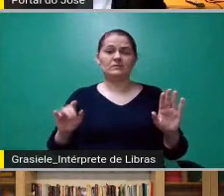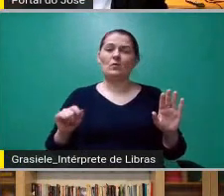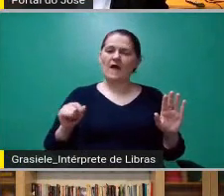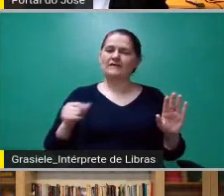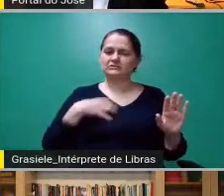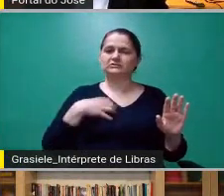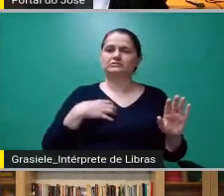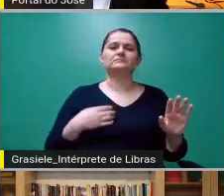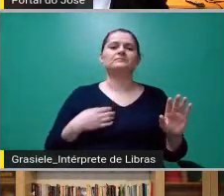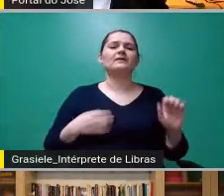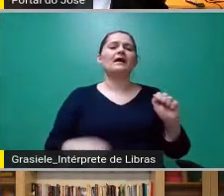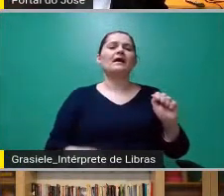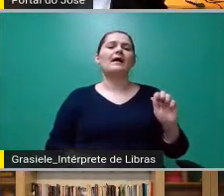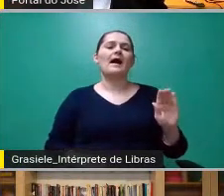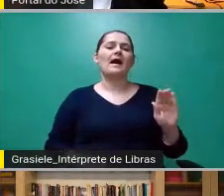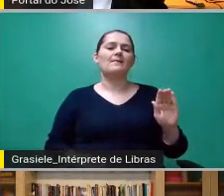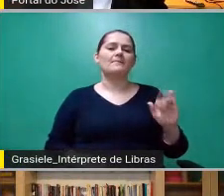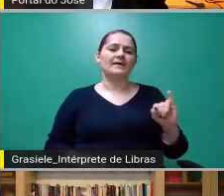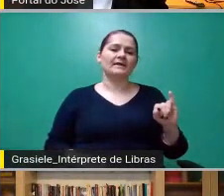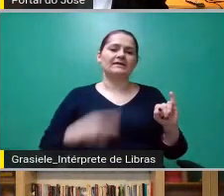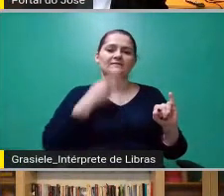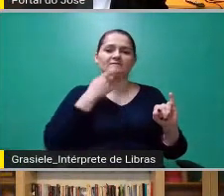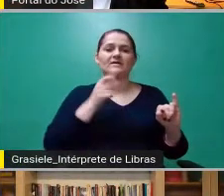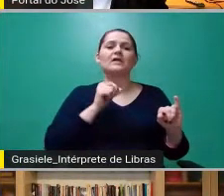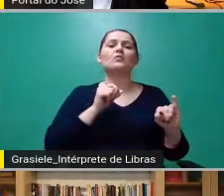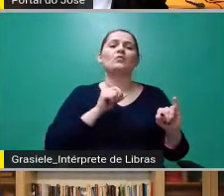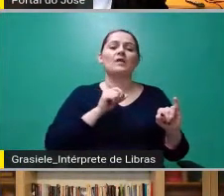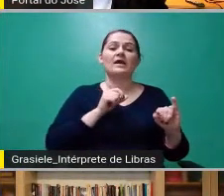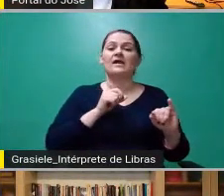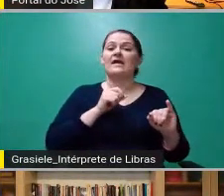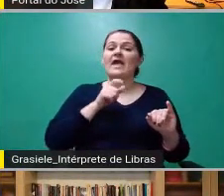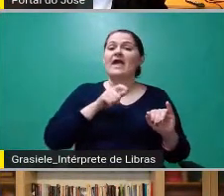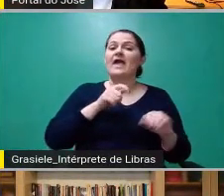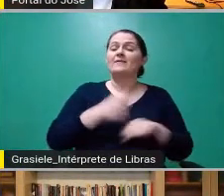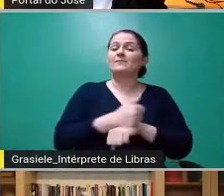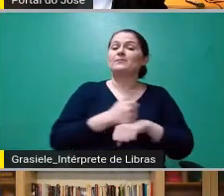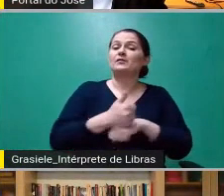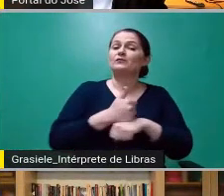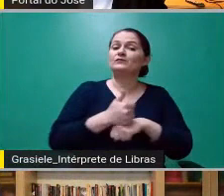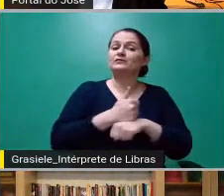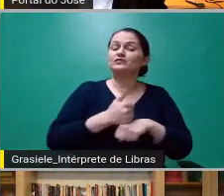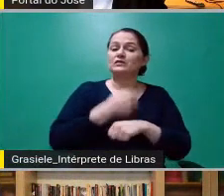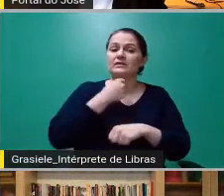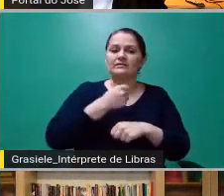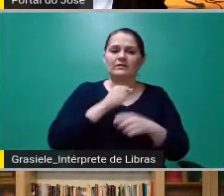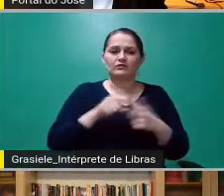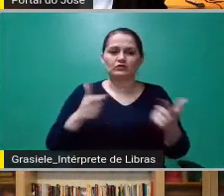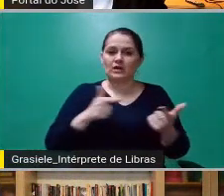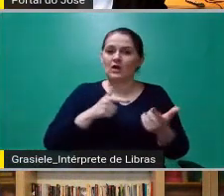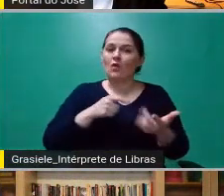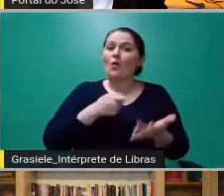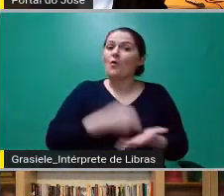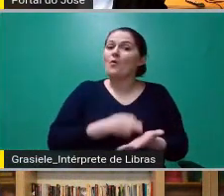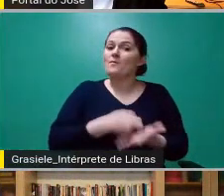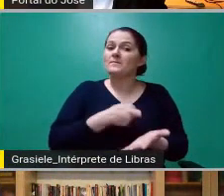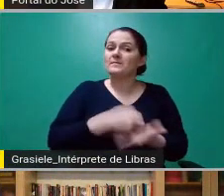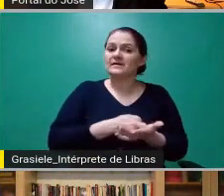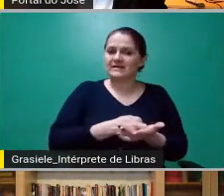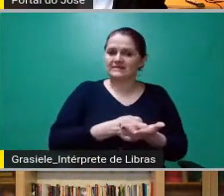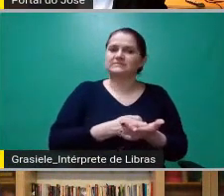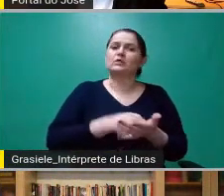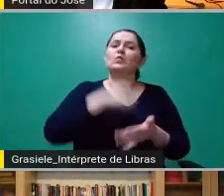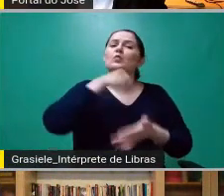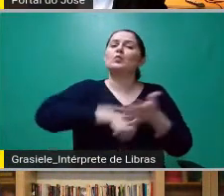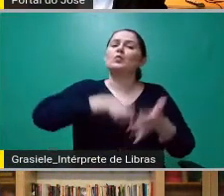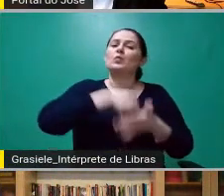código da ABI, o artigo 9º diz que é dever do jornalista, entre outras coisas, está aí assinalado em amarelo, lutar pela